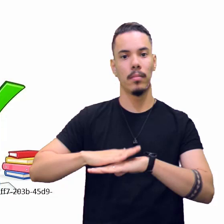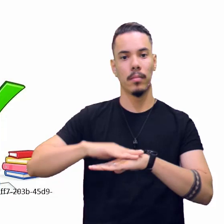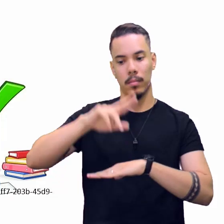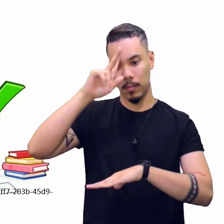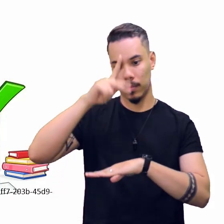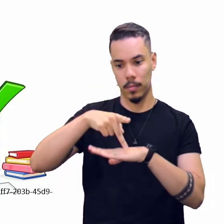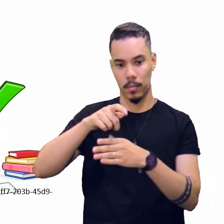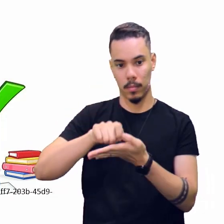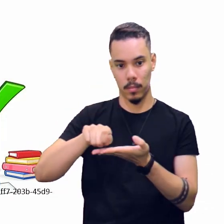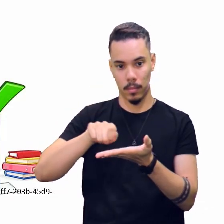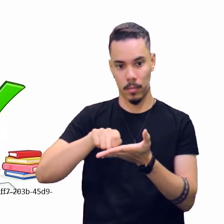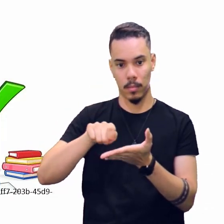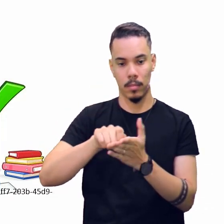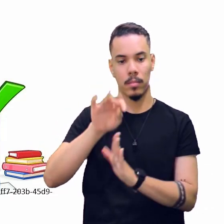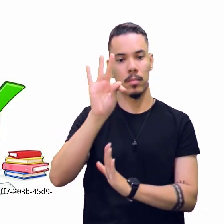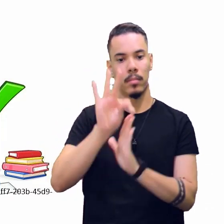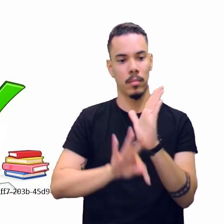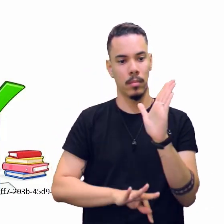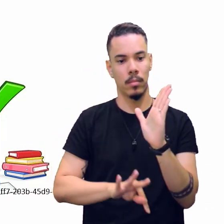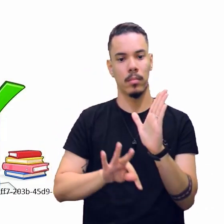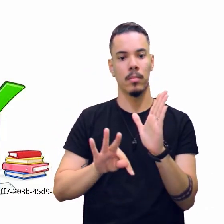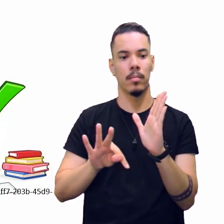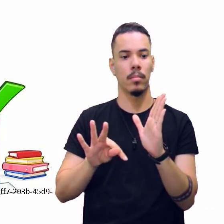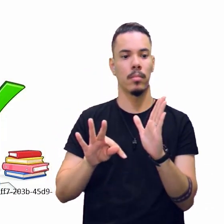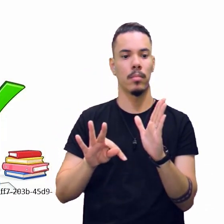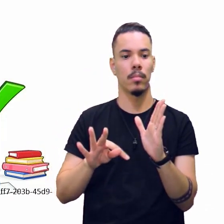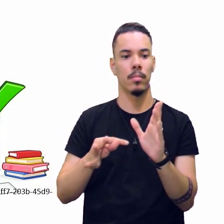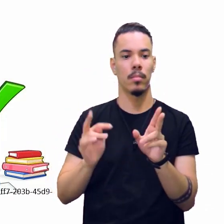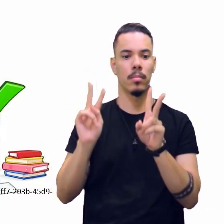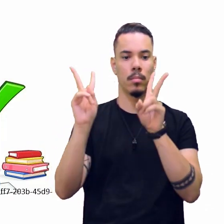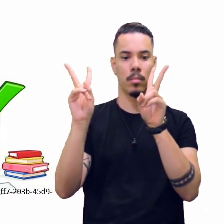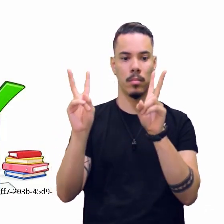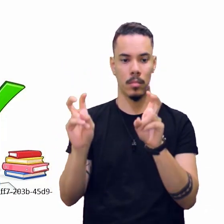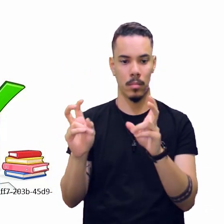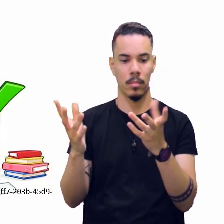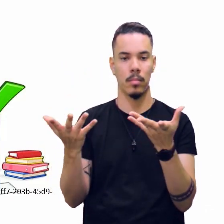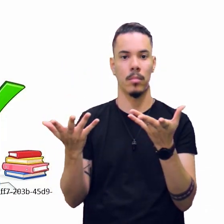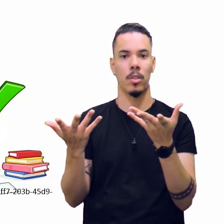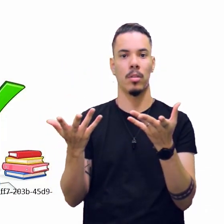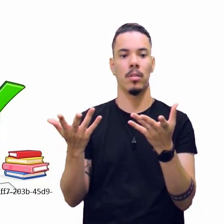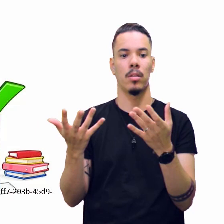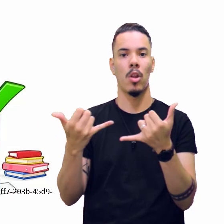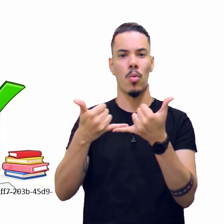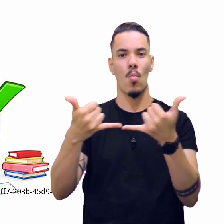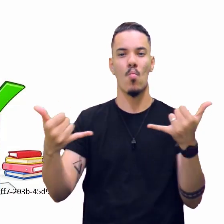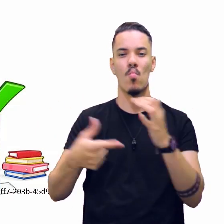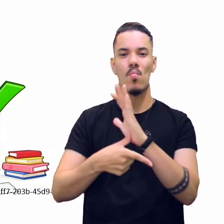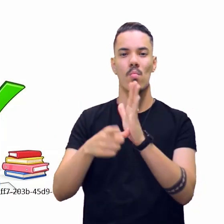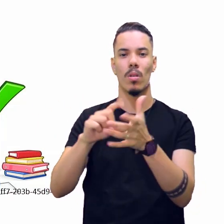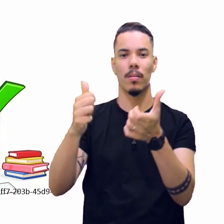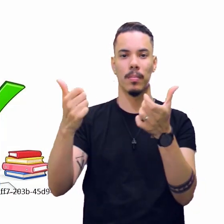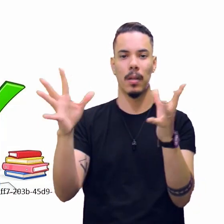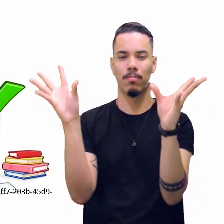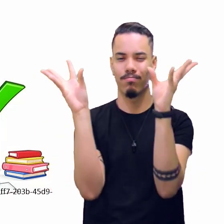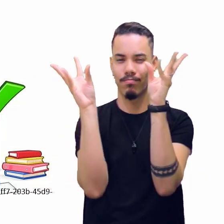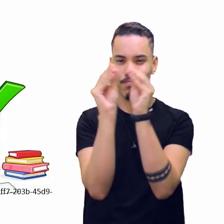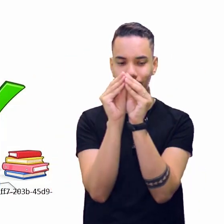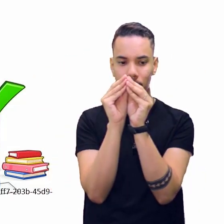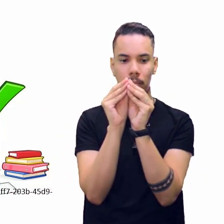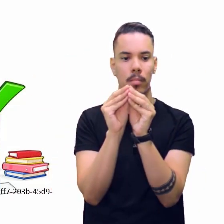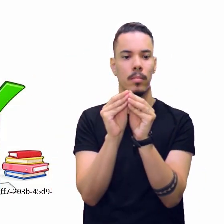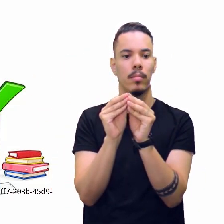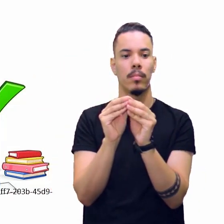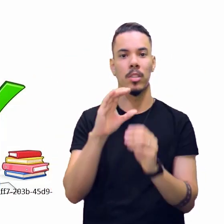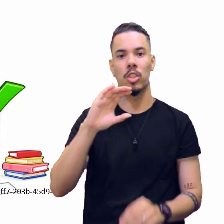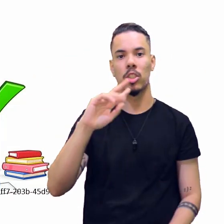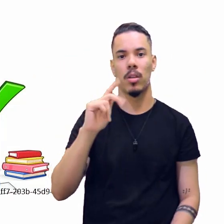texto, o título, a linha fina, que eu já mostrei aqui, né? O chapéu